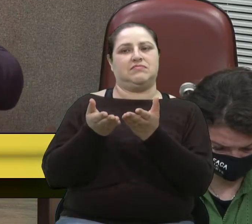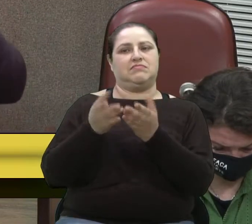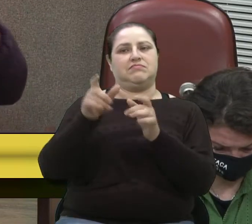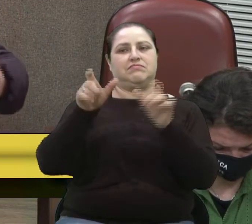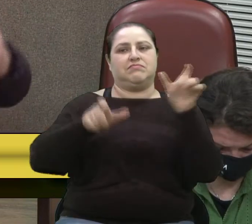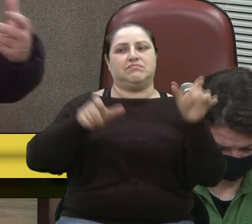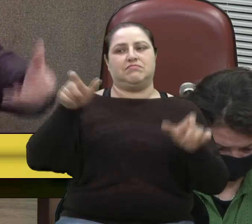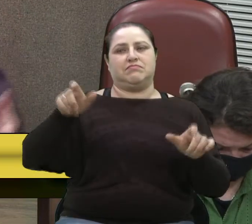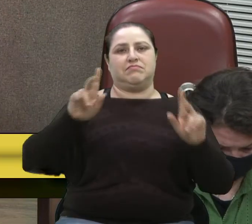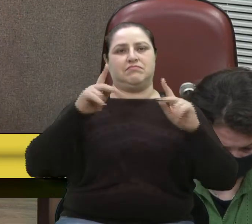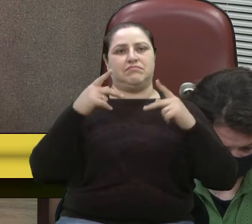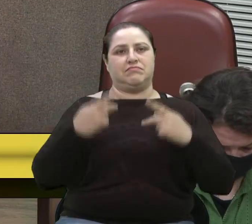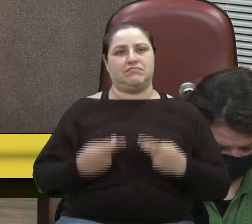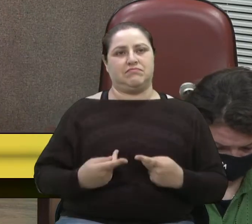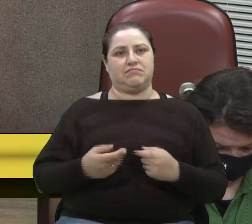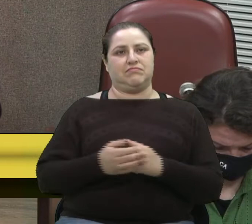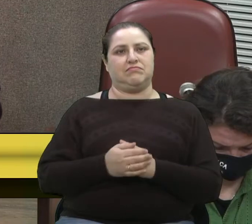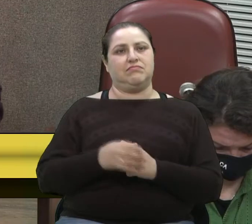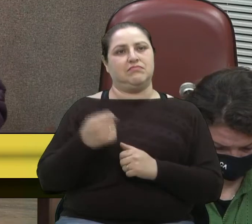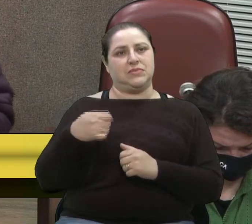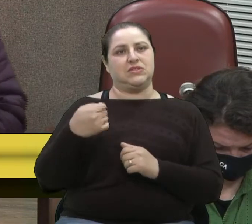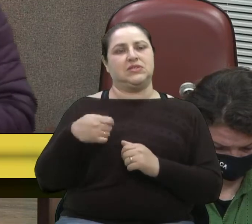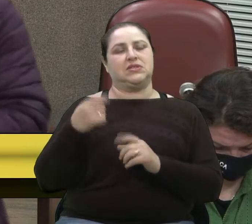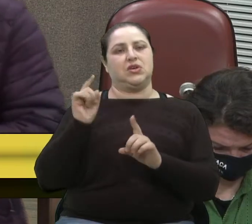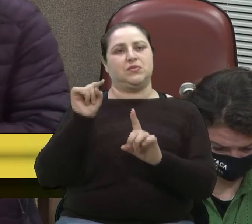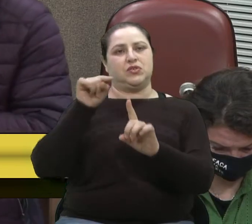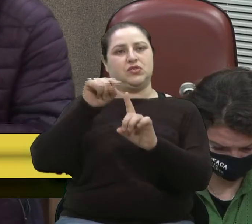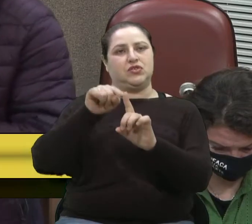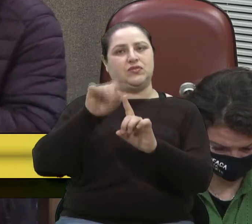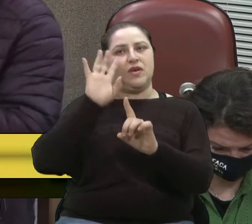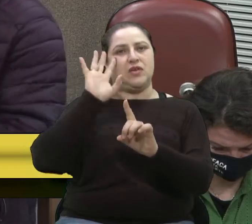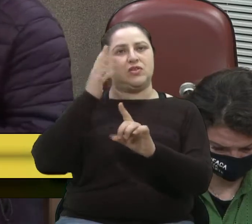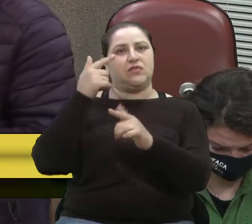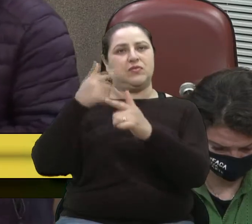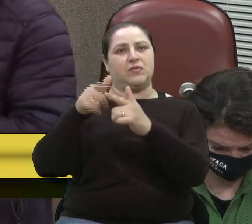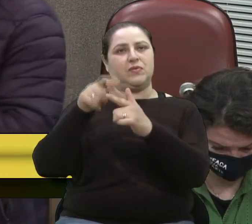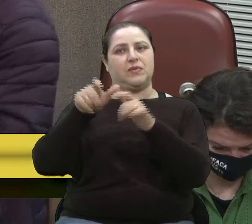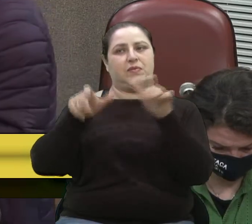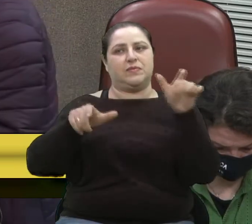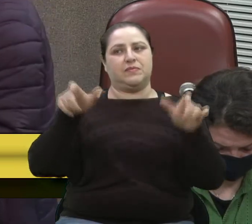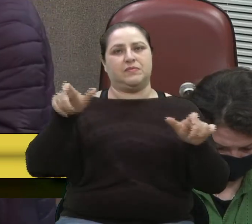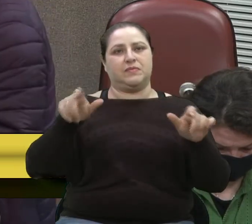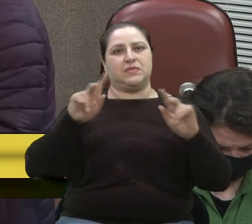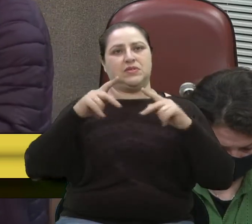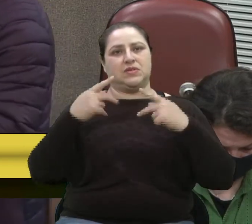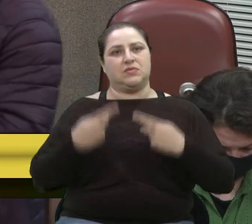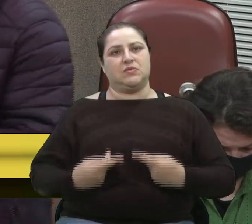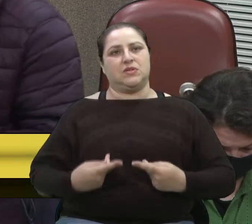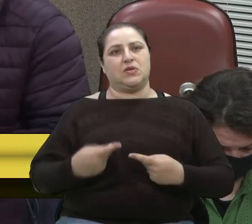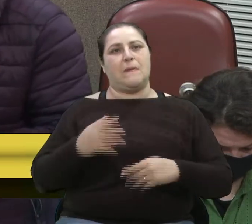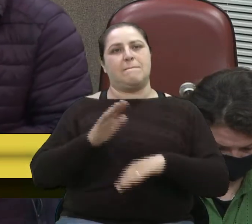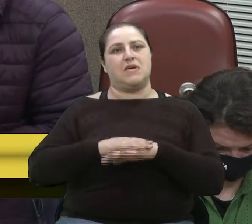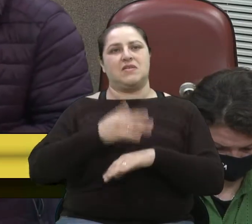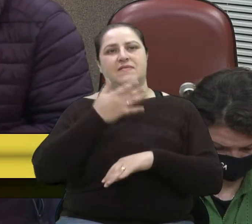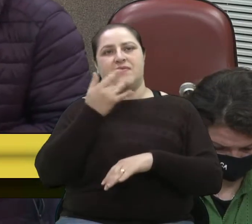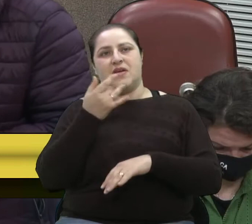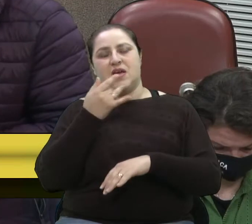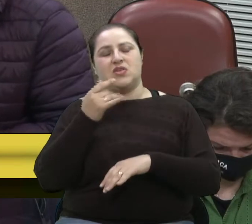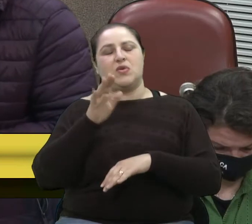resolver os problemas do ser humano, tornar a vida do ser humano mais fácil, mais digna.